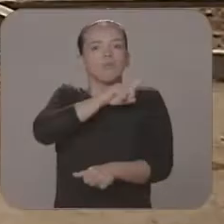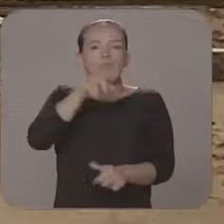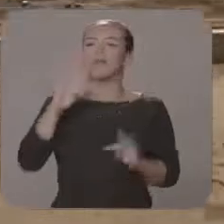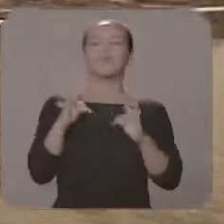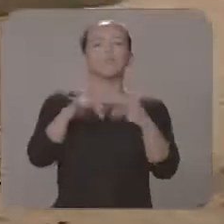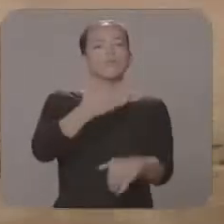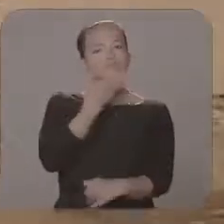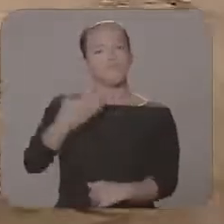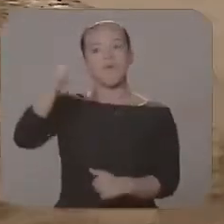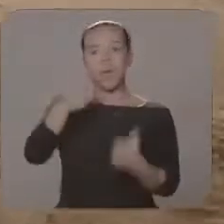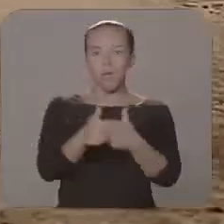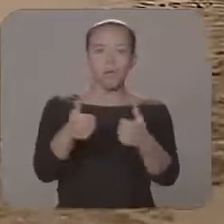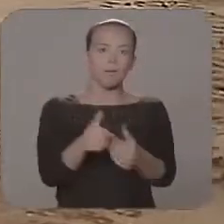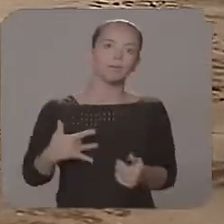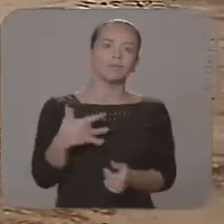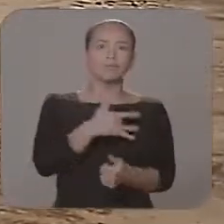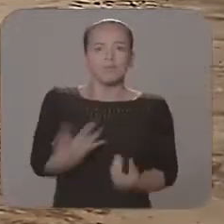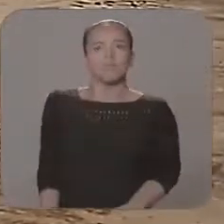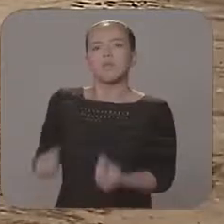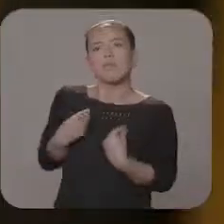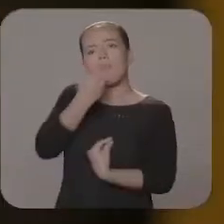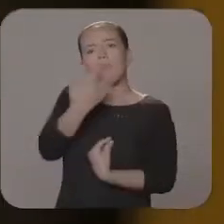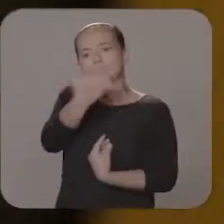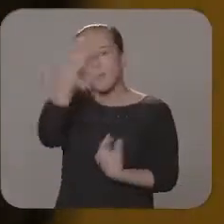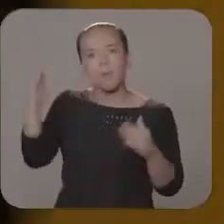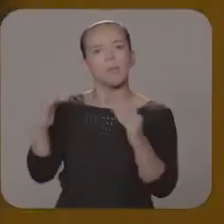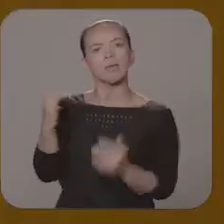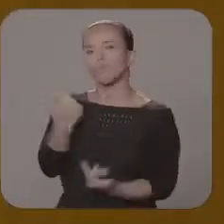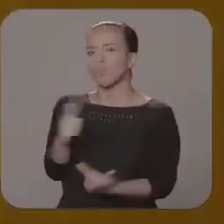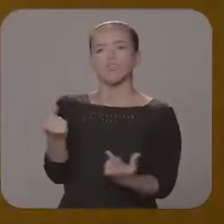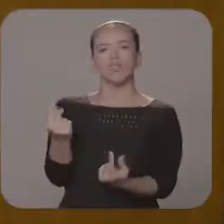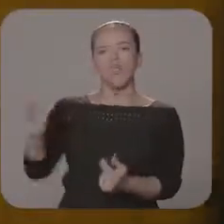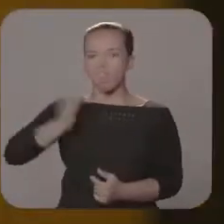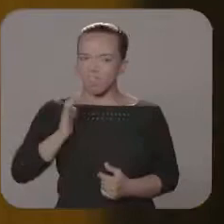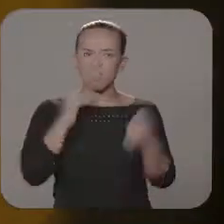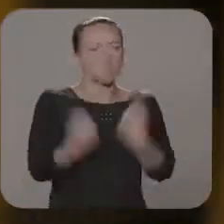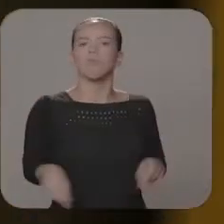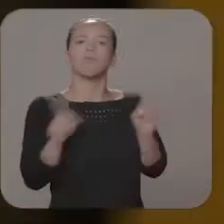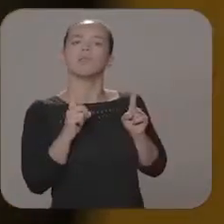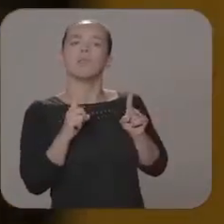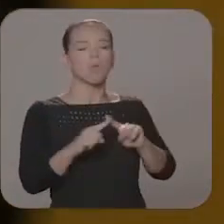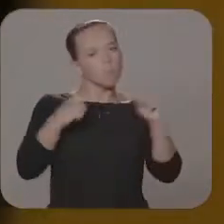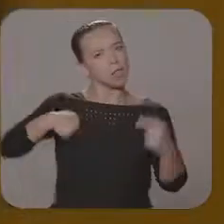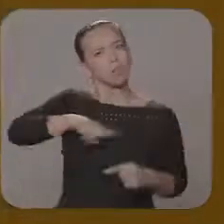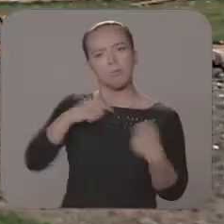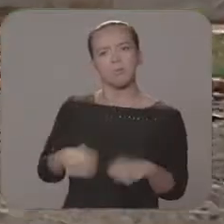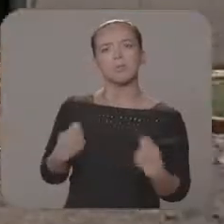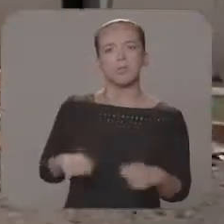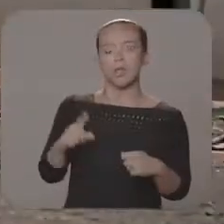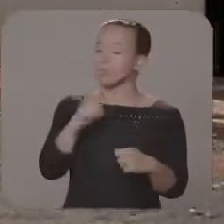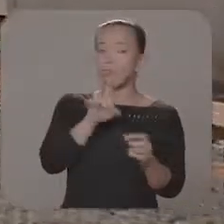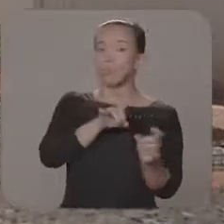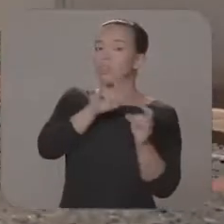607 vagas, que será entregue até dezembro. Temos também no Complexo da Gameleira, aqui em Campo Grande, mais um presídio que